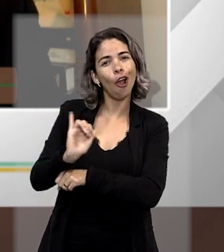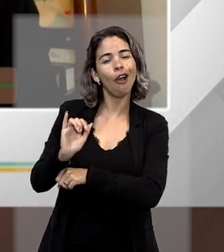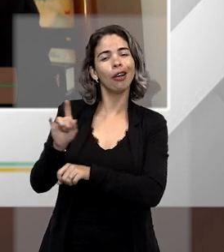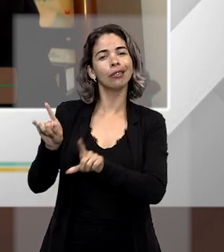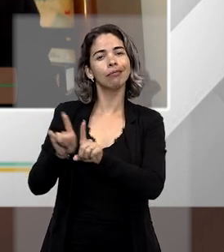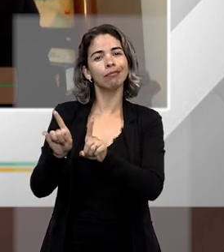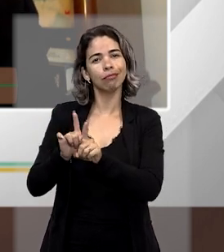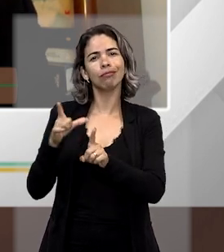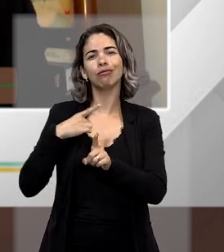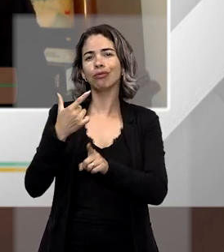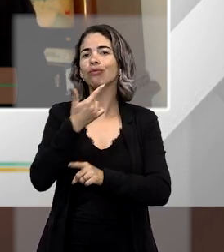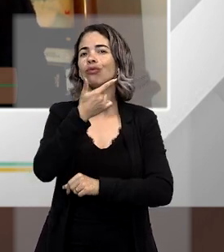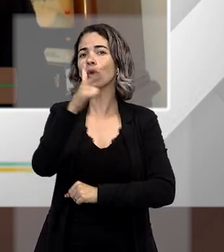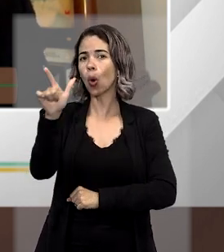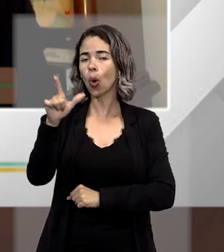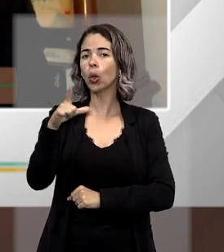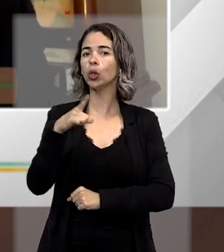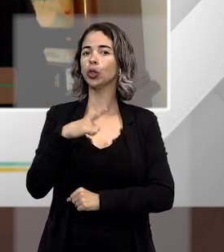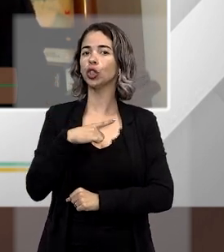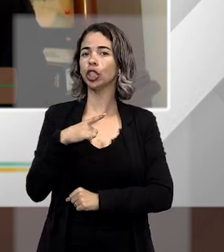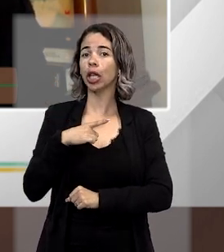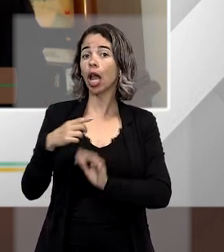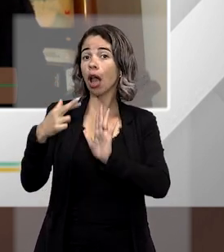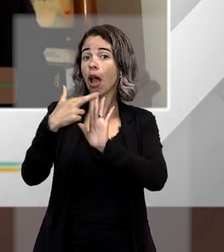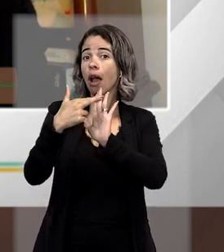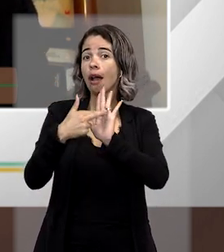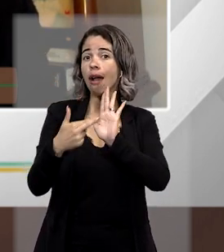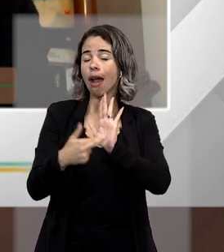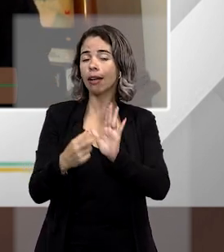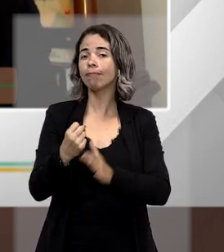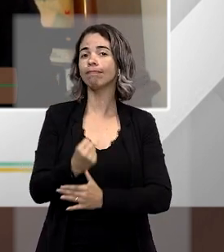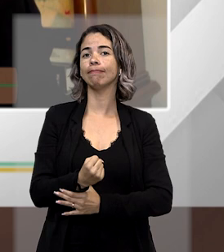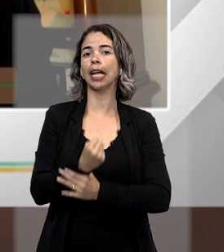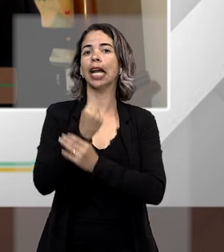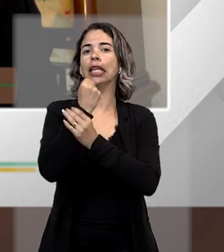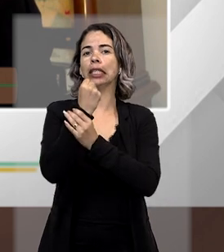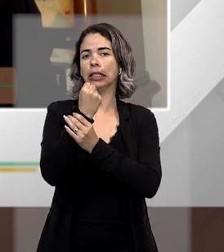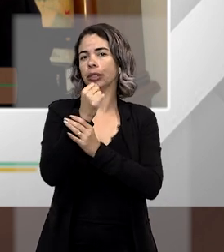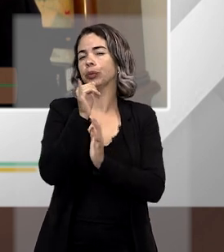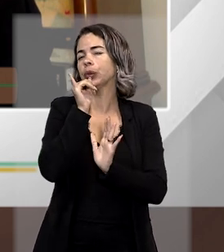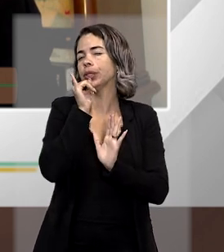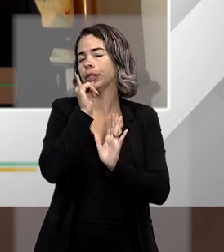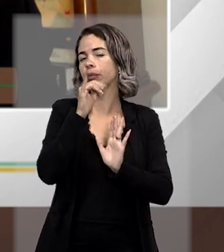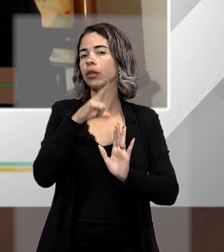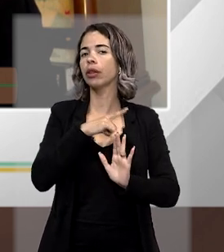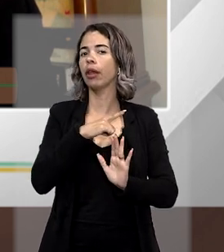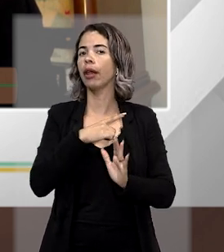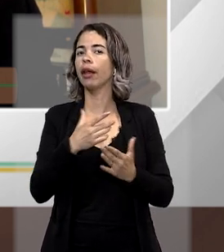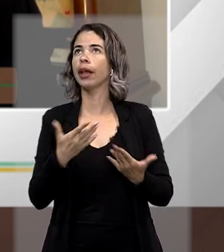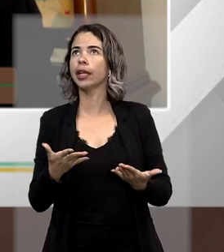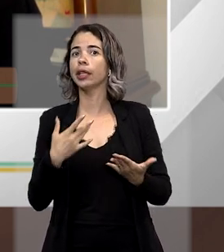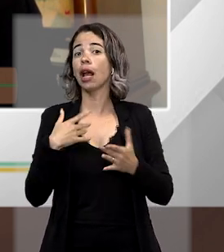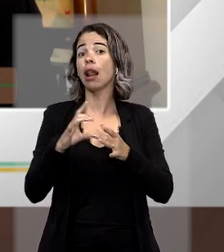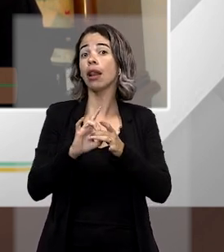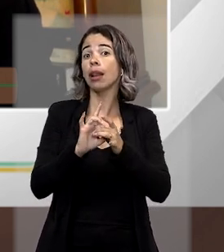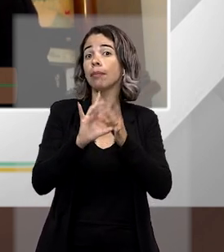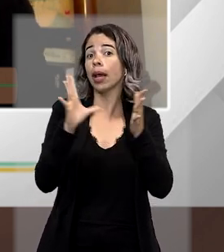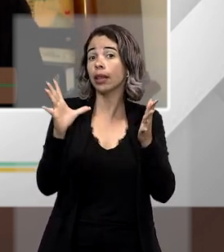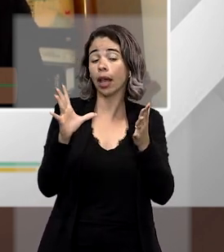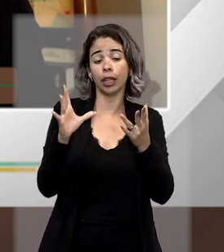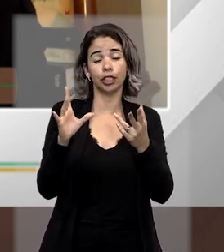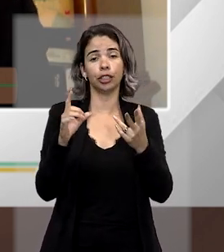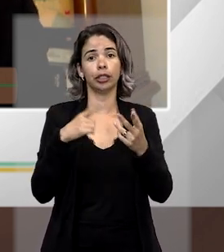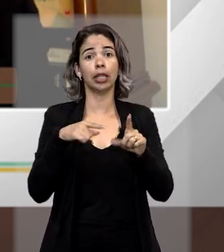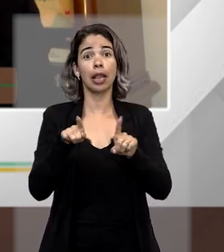alguns dos seus positivos regras que garantem, por exemplo, a